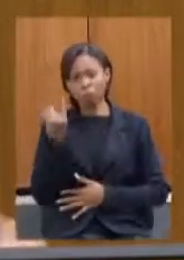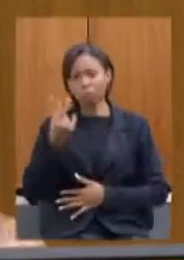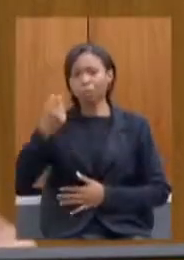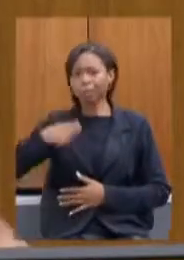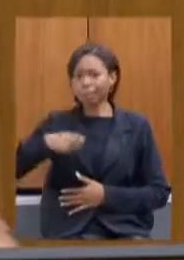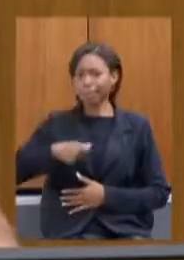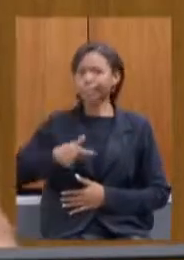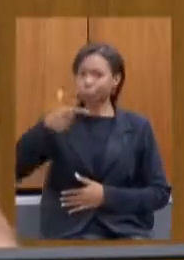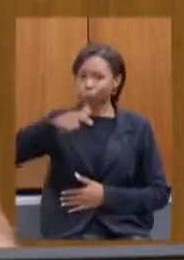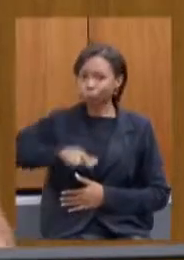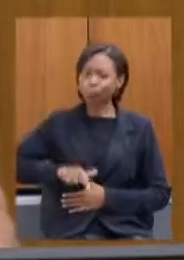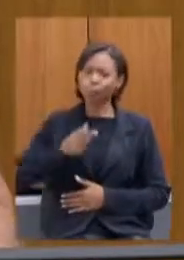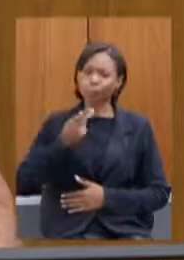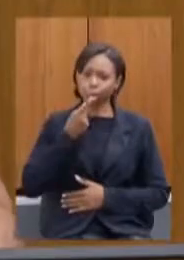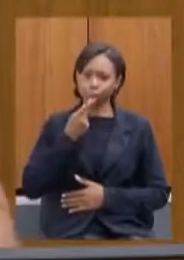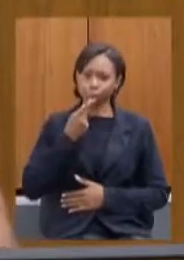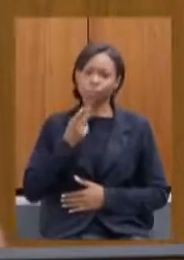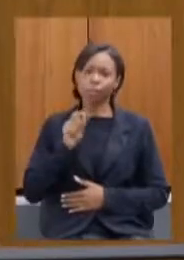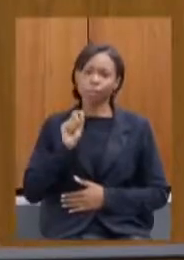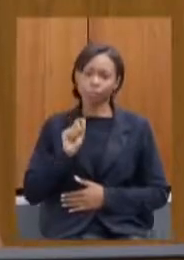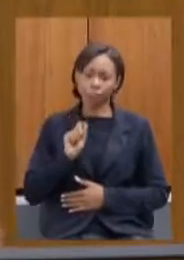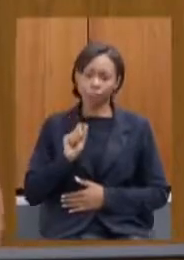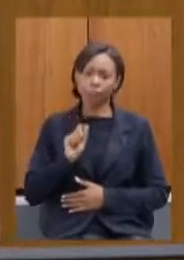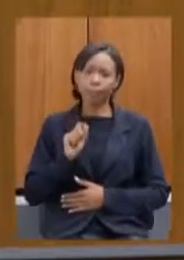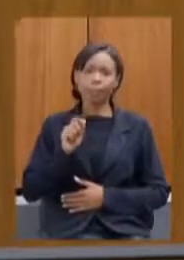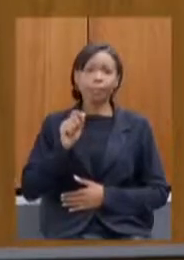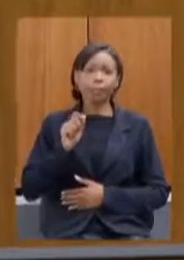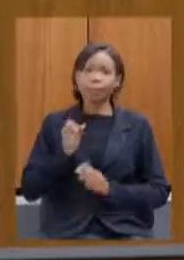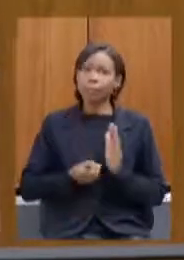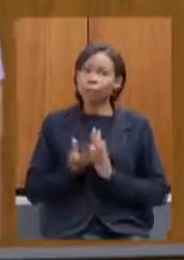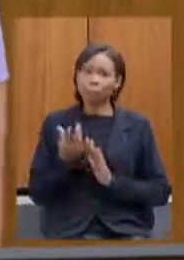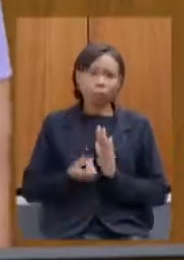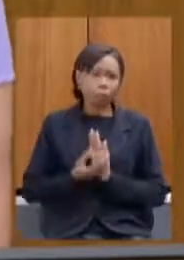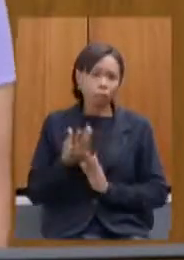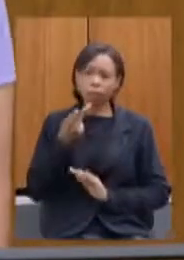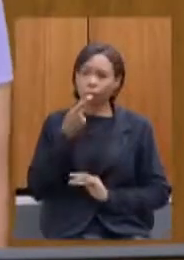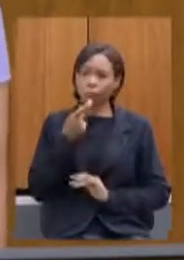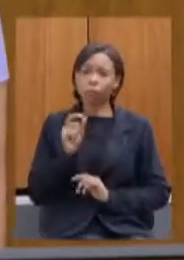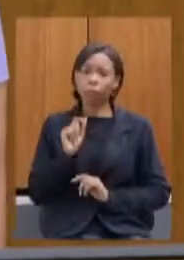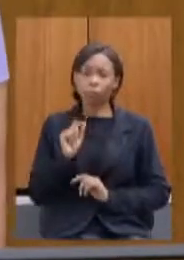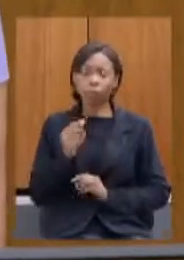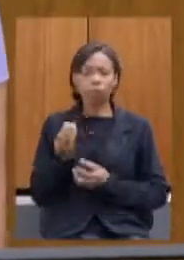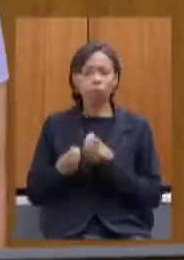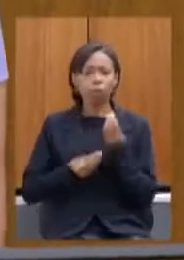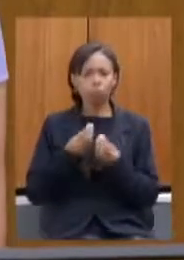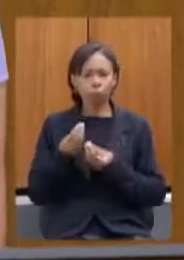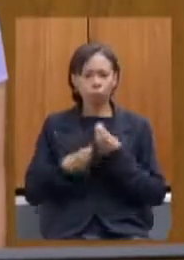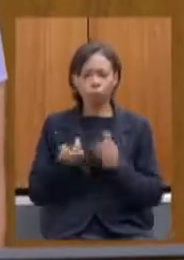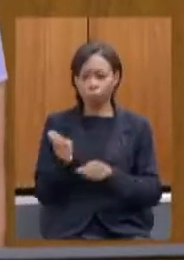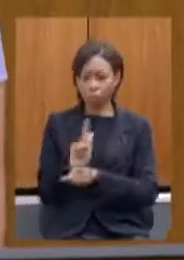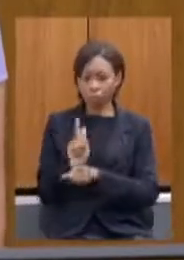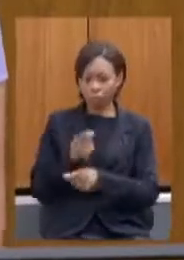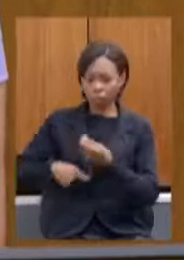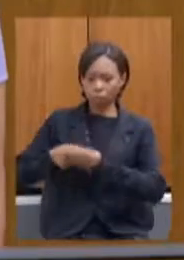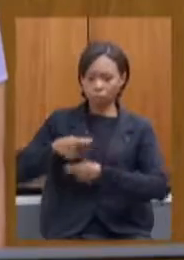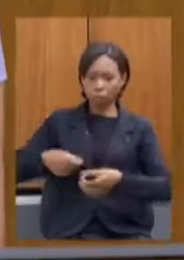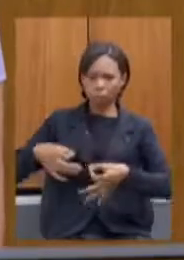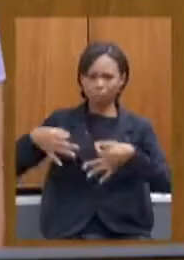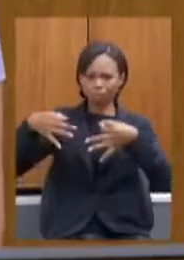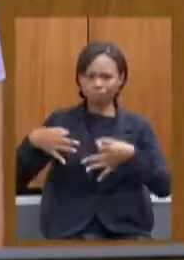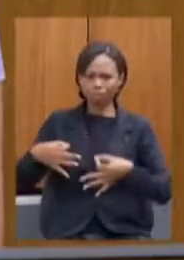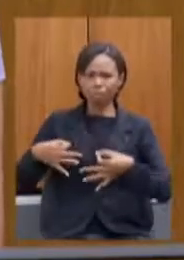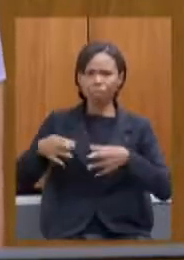reforce sim todas as vezes sobre como que a gestão eficiente a gestão